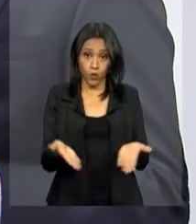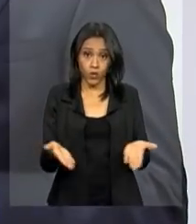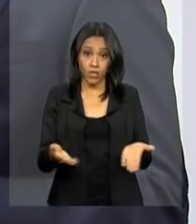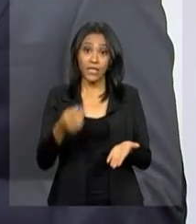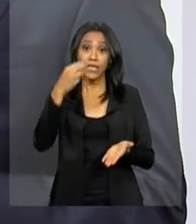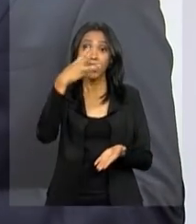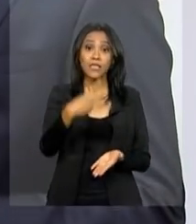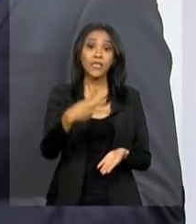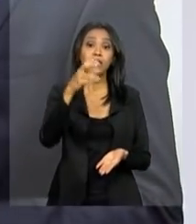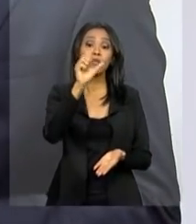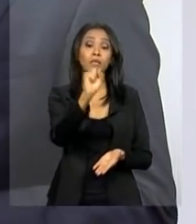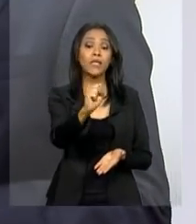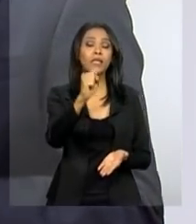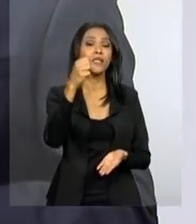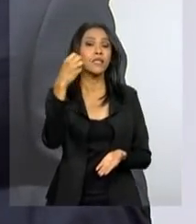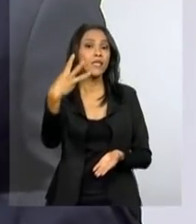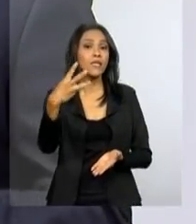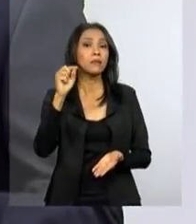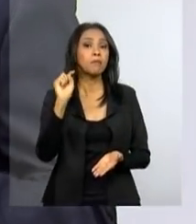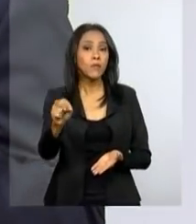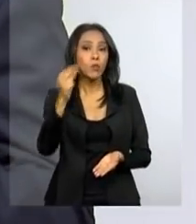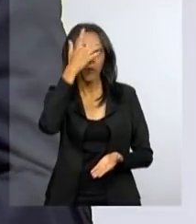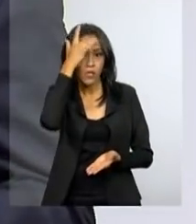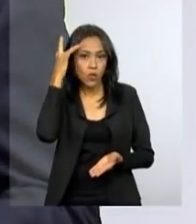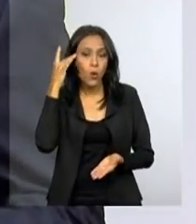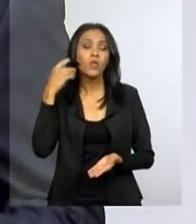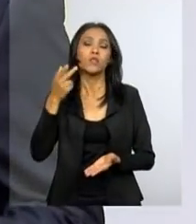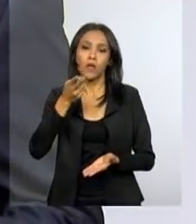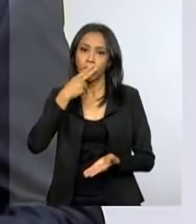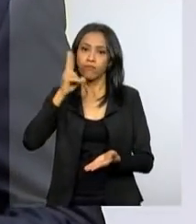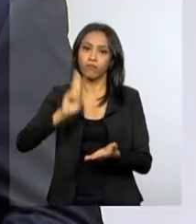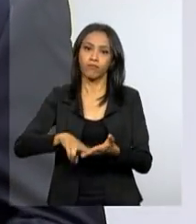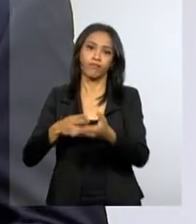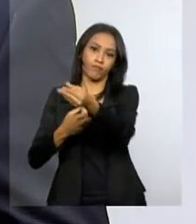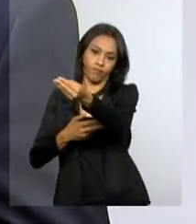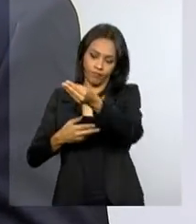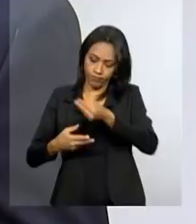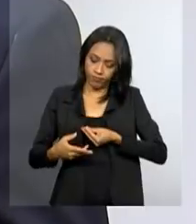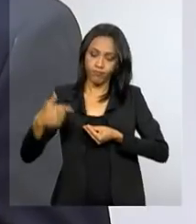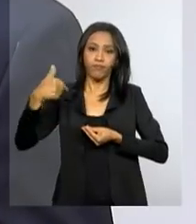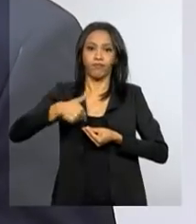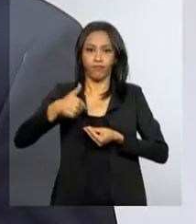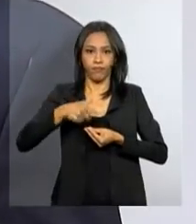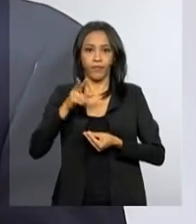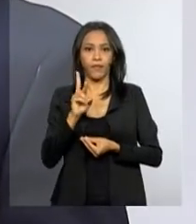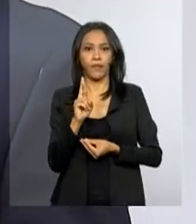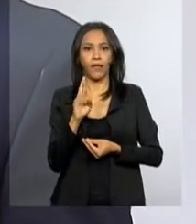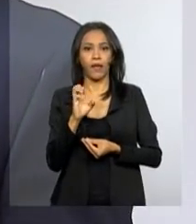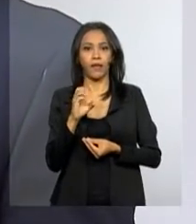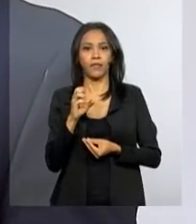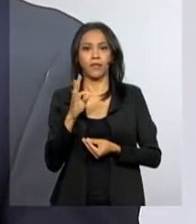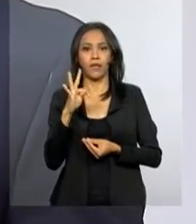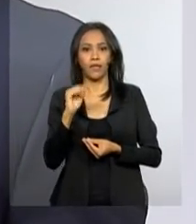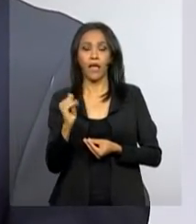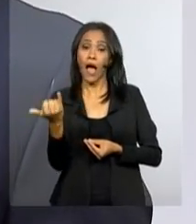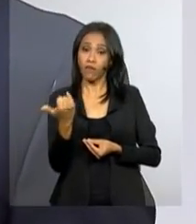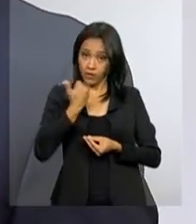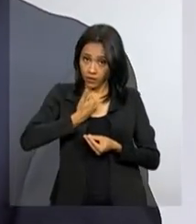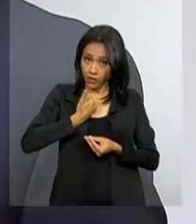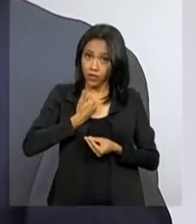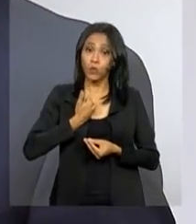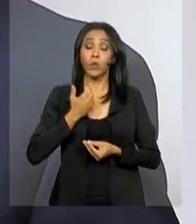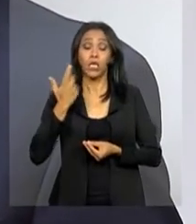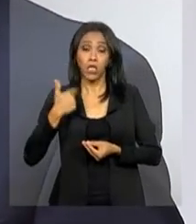383 mil pessoas estão recebendo nas suas residências um comunicado da Receita, informando que nossos